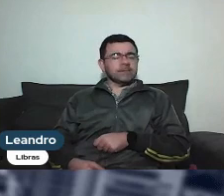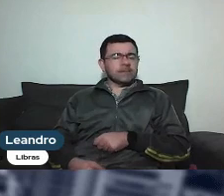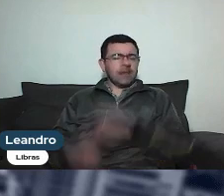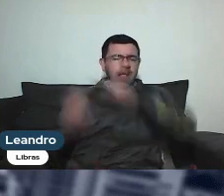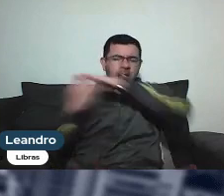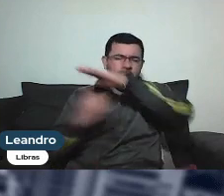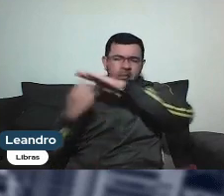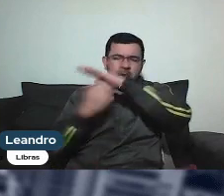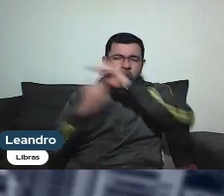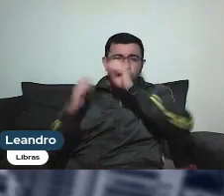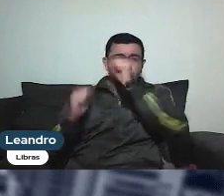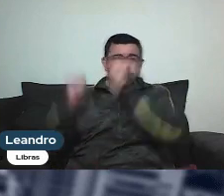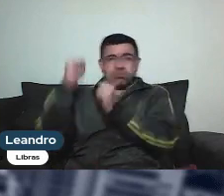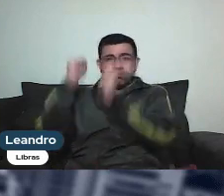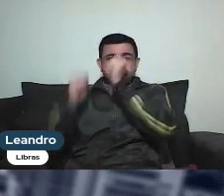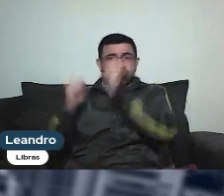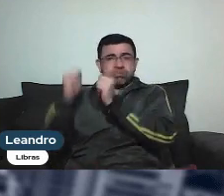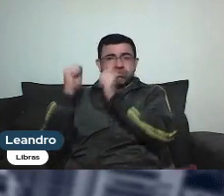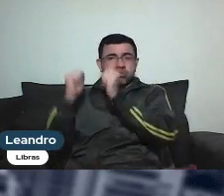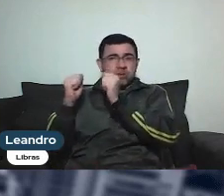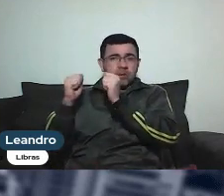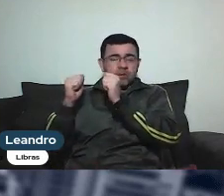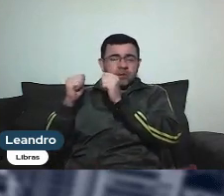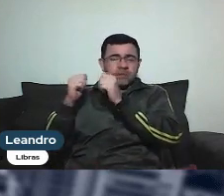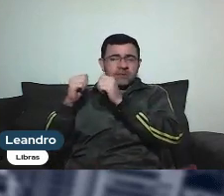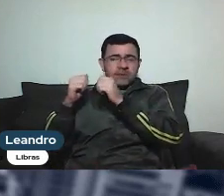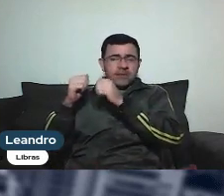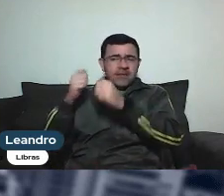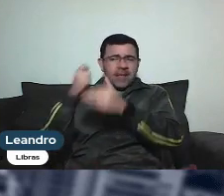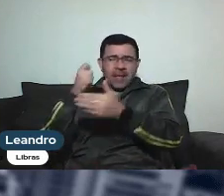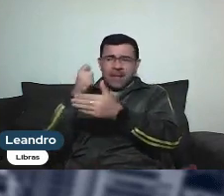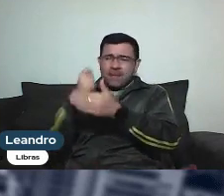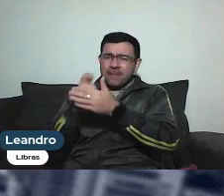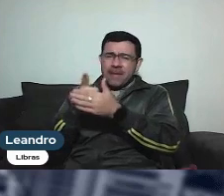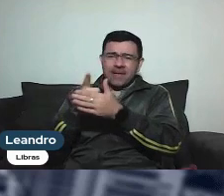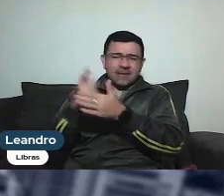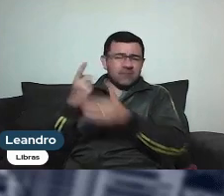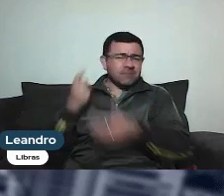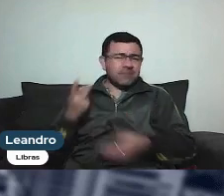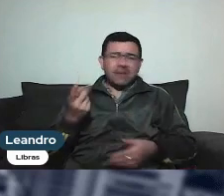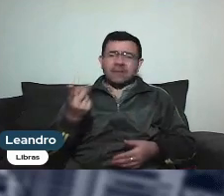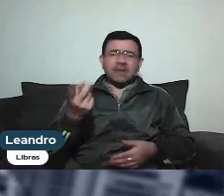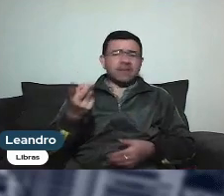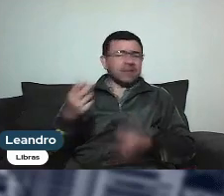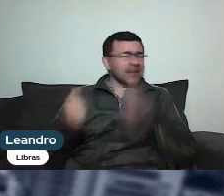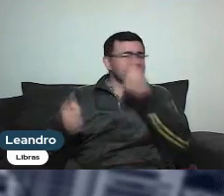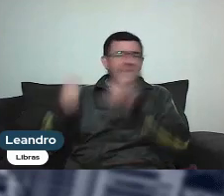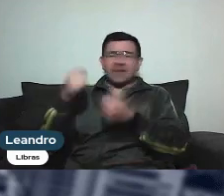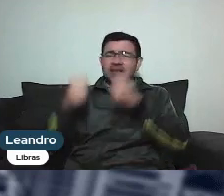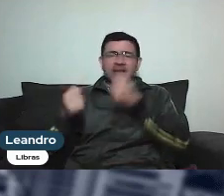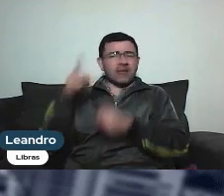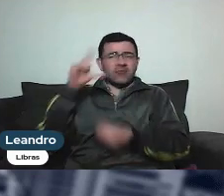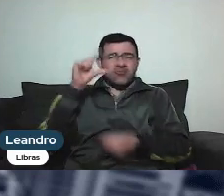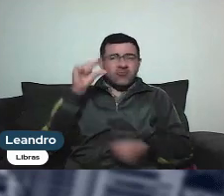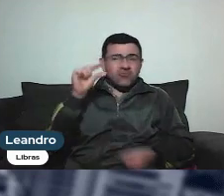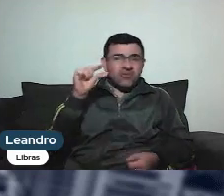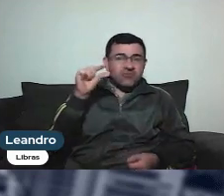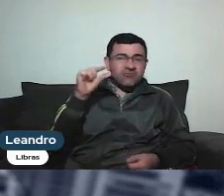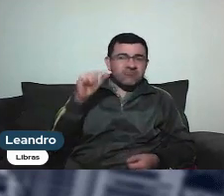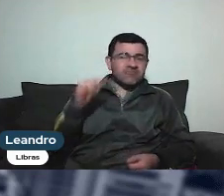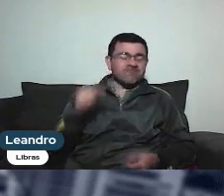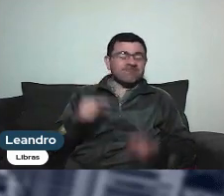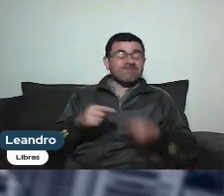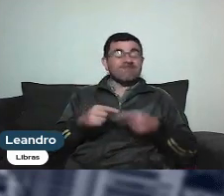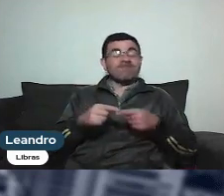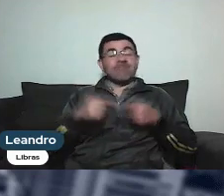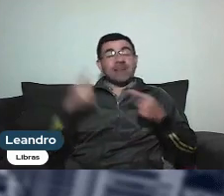mais carro. Então, o contingente de PCDs que gostaria de comprar um carro é muito grande no Brasil, só